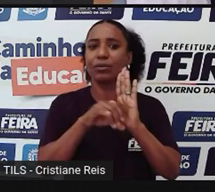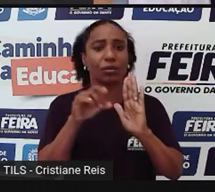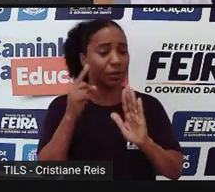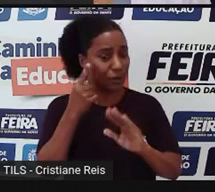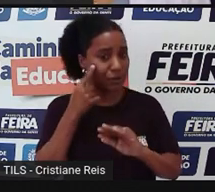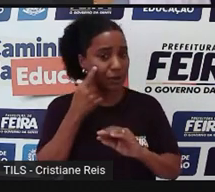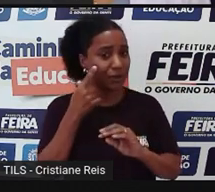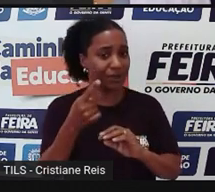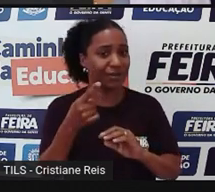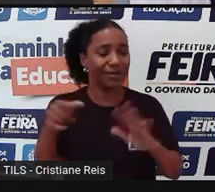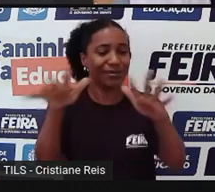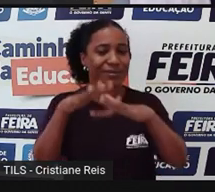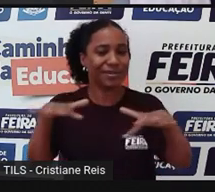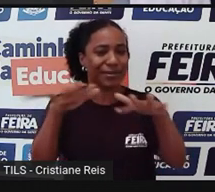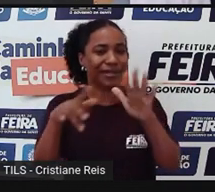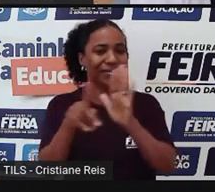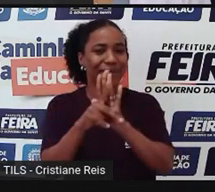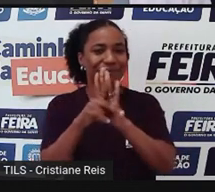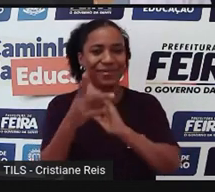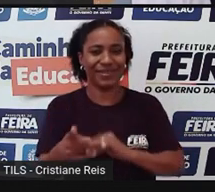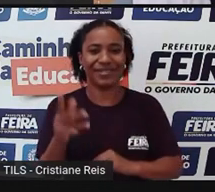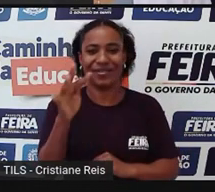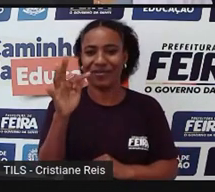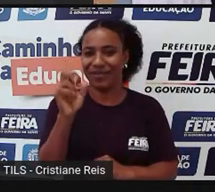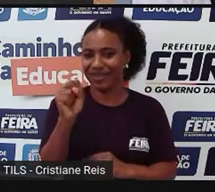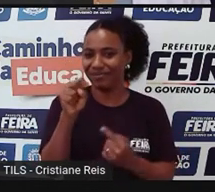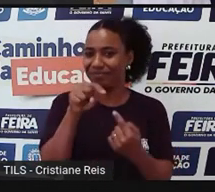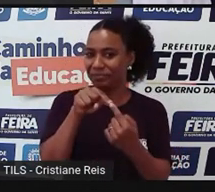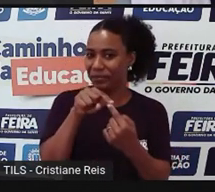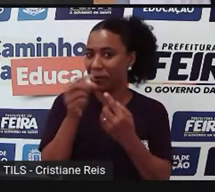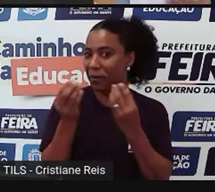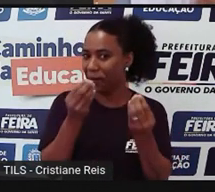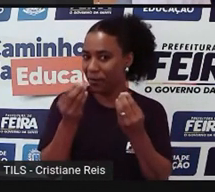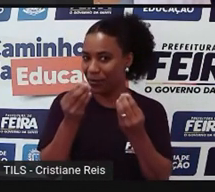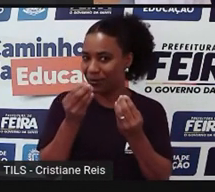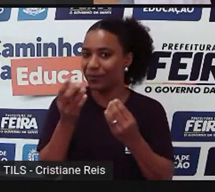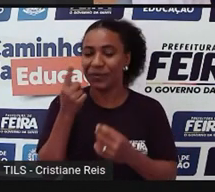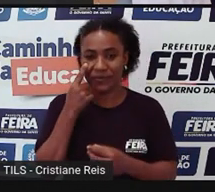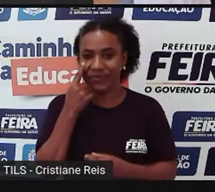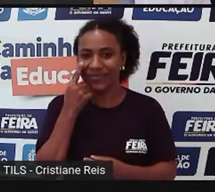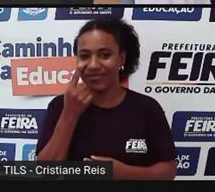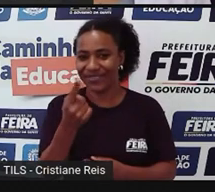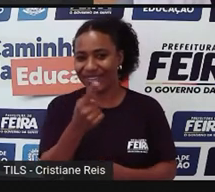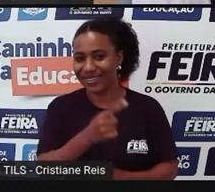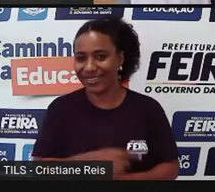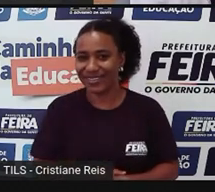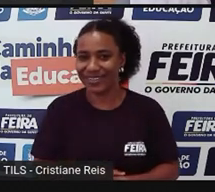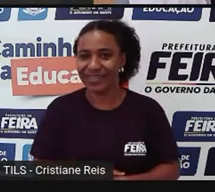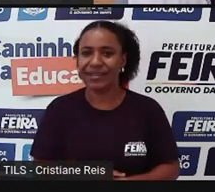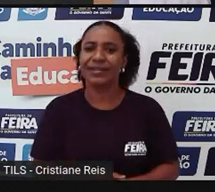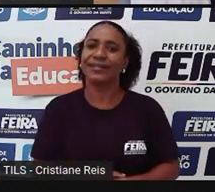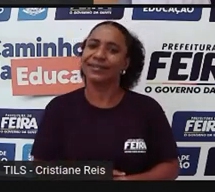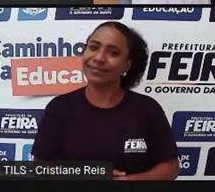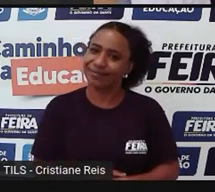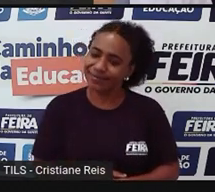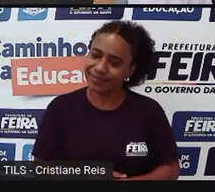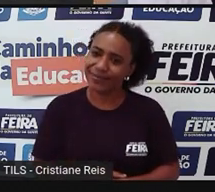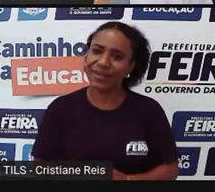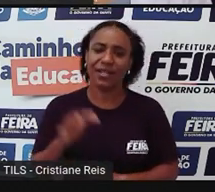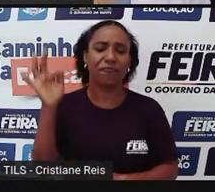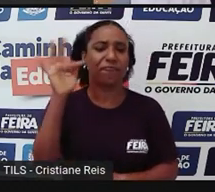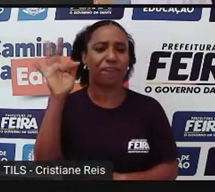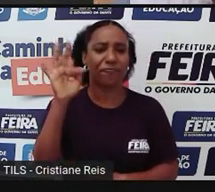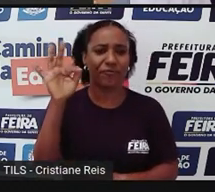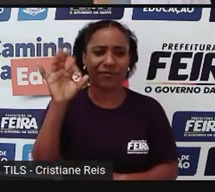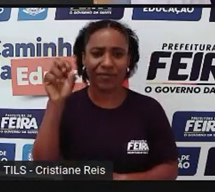espaços referentes à Feira de Santana. Bom, como será que Feira, né, virou essa cidade princesa?